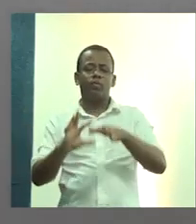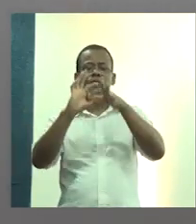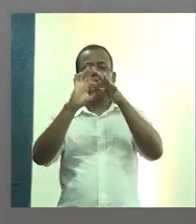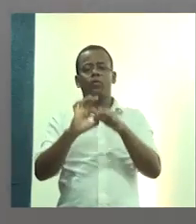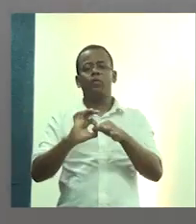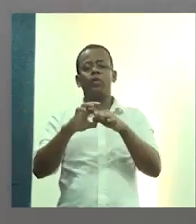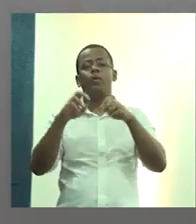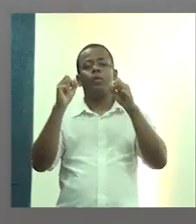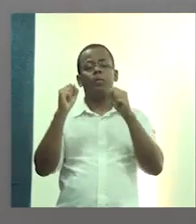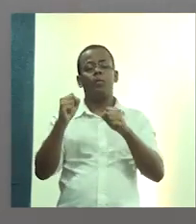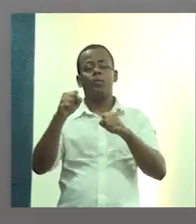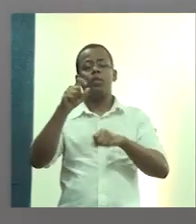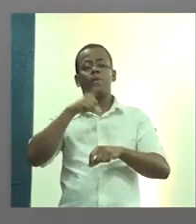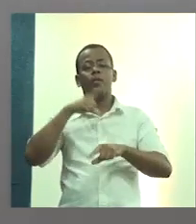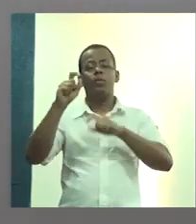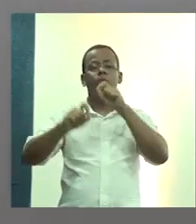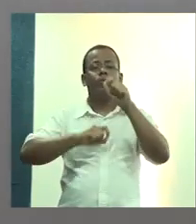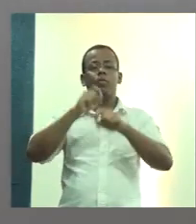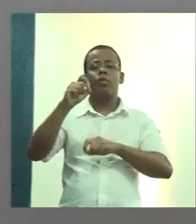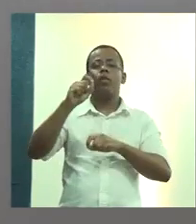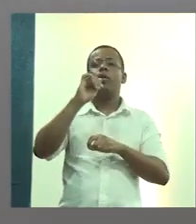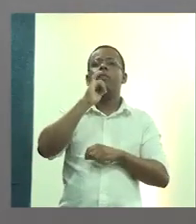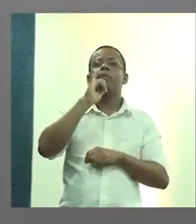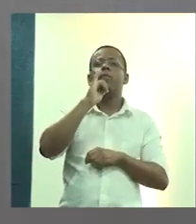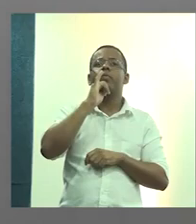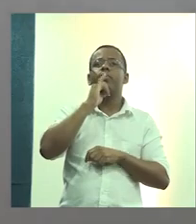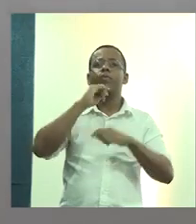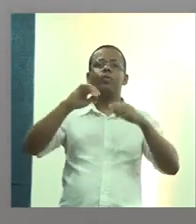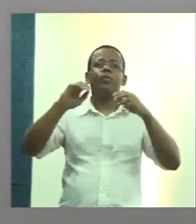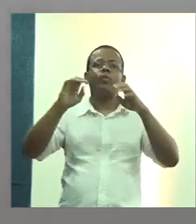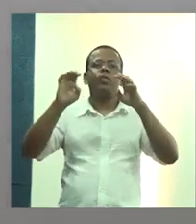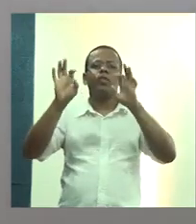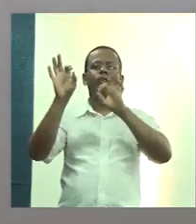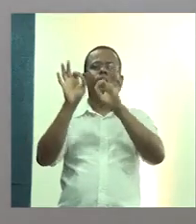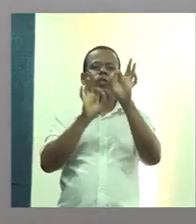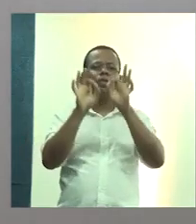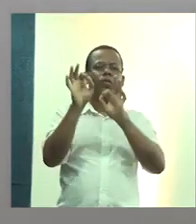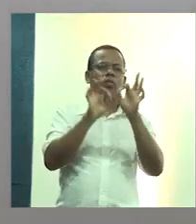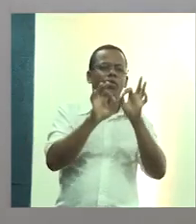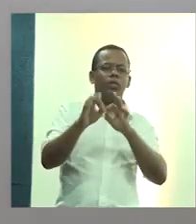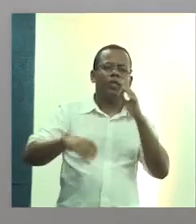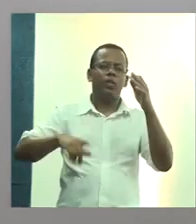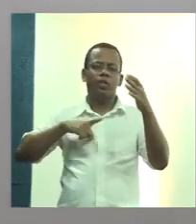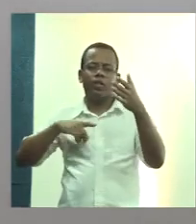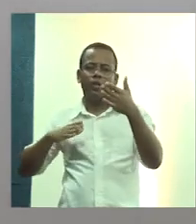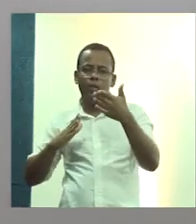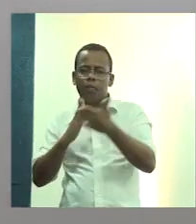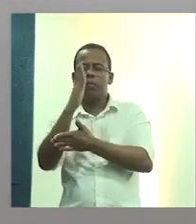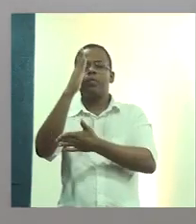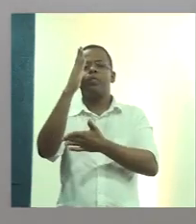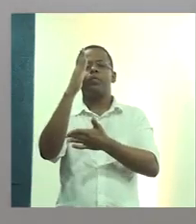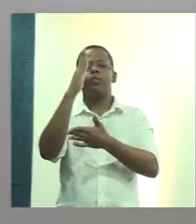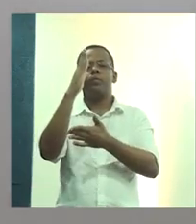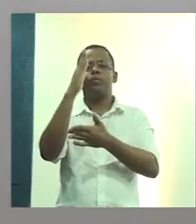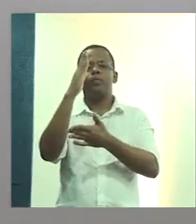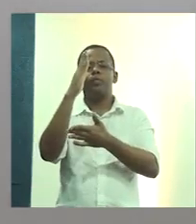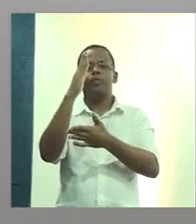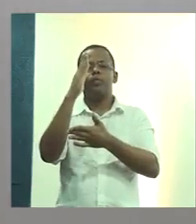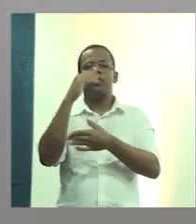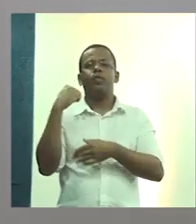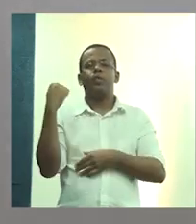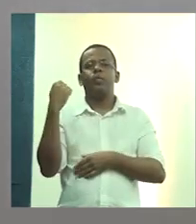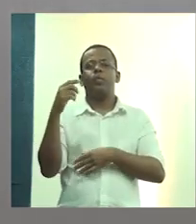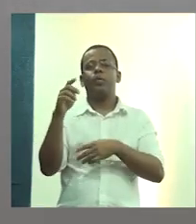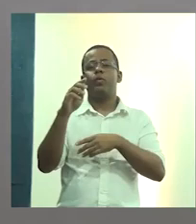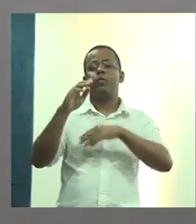e para poder ter algum tipo de padronização, porque tem toda a questão de aprovação pelo agente público,